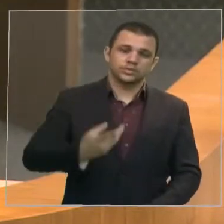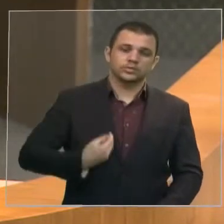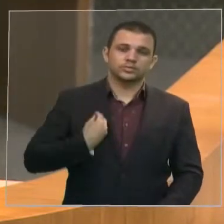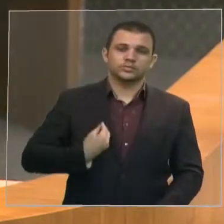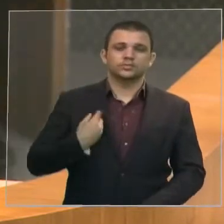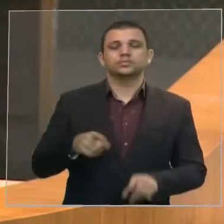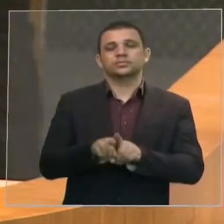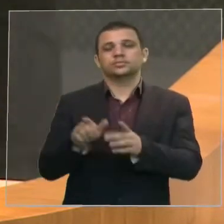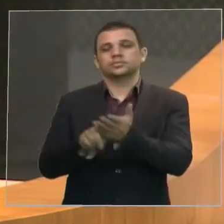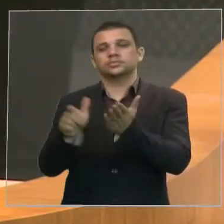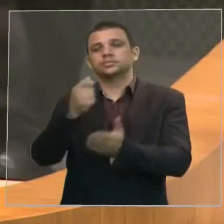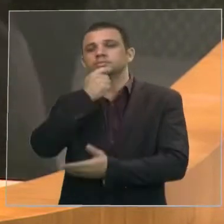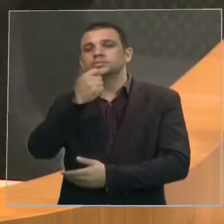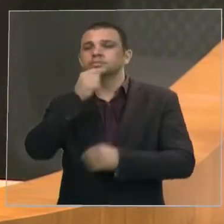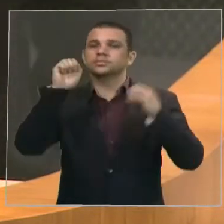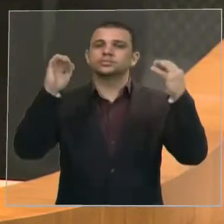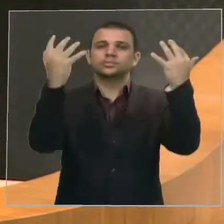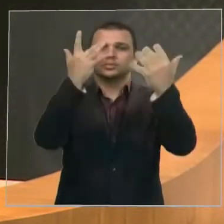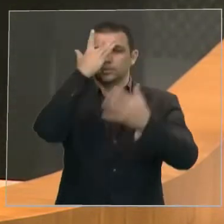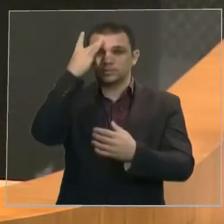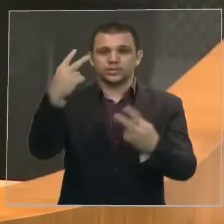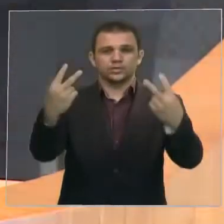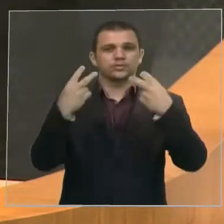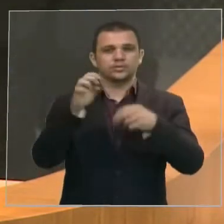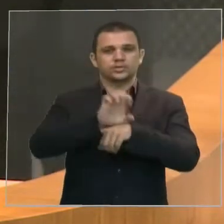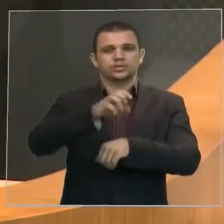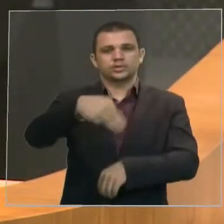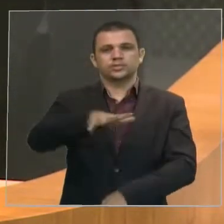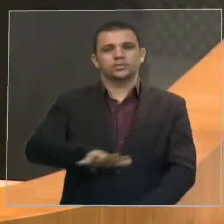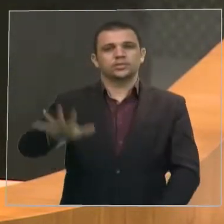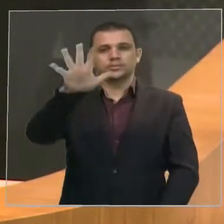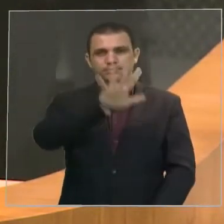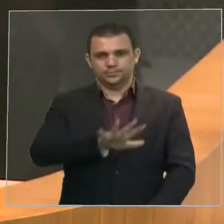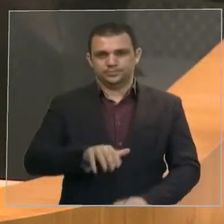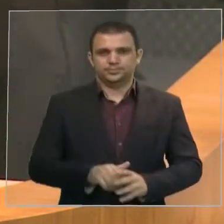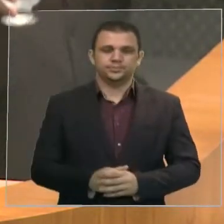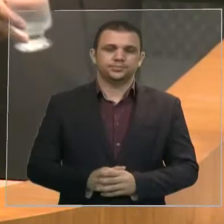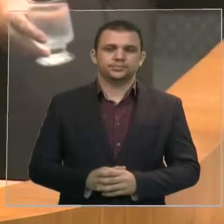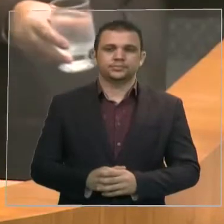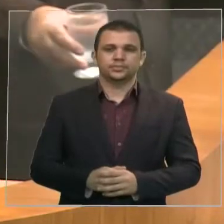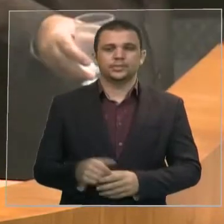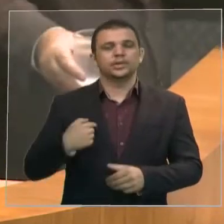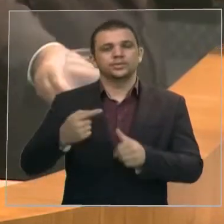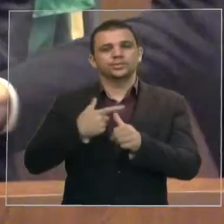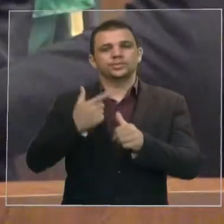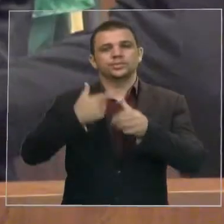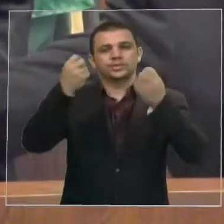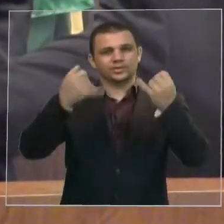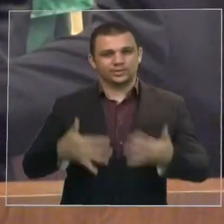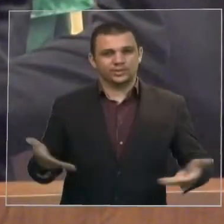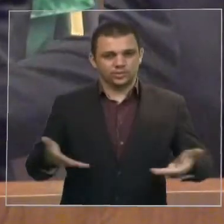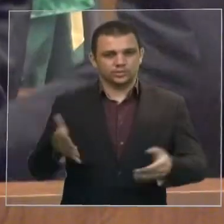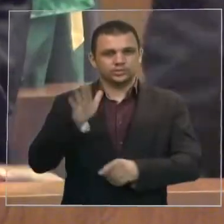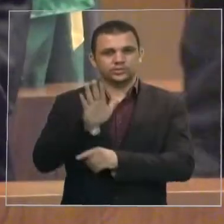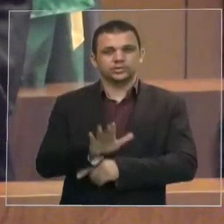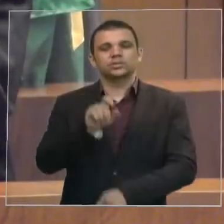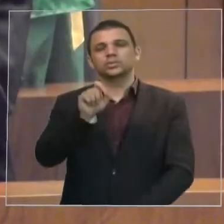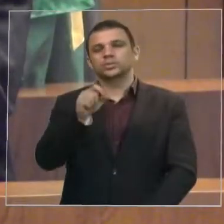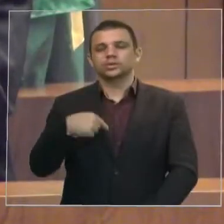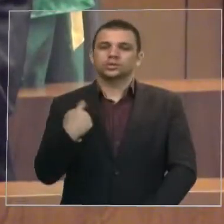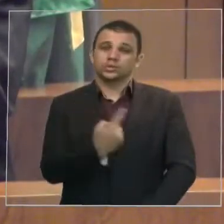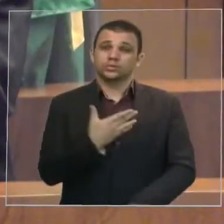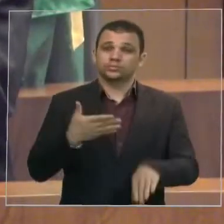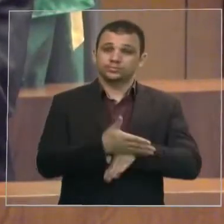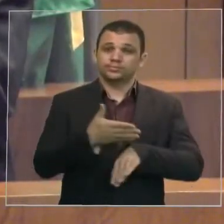todo o estado do Maranhão. Eu queria começar destacando, na tarde de hoje, a nossa participação na